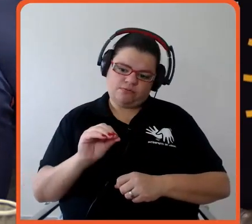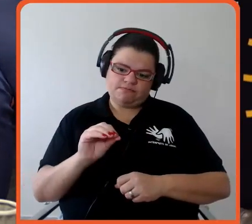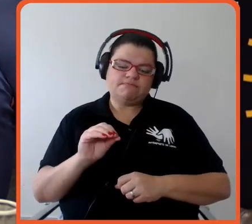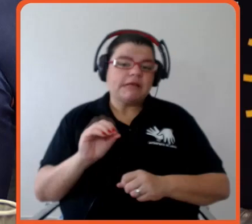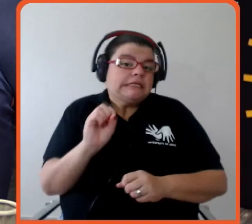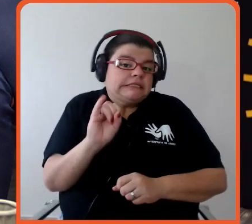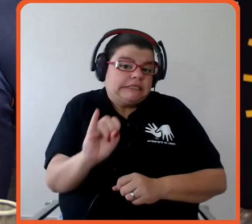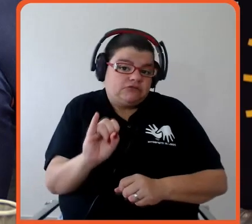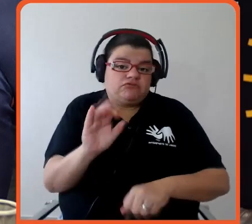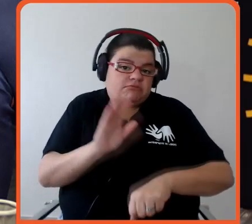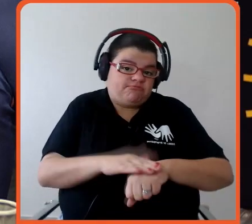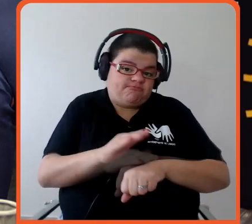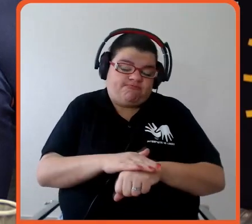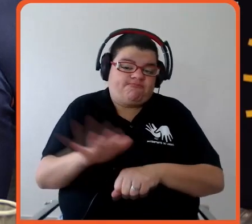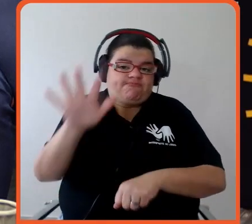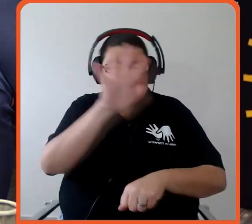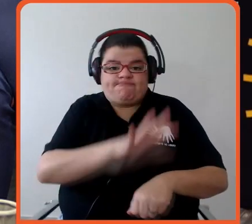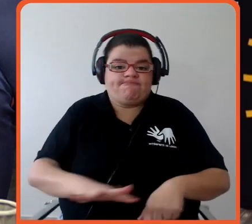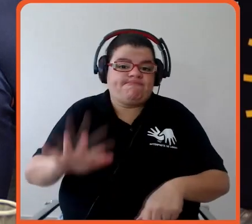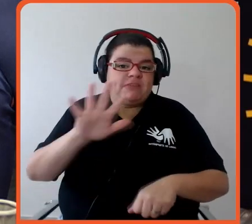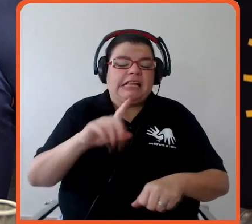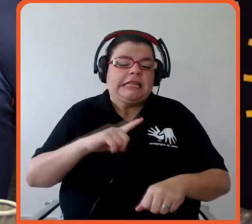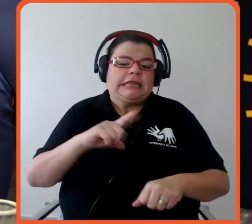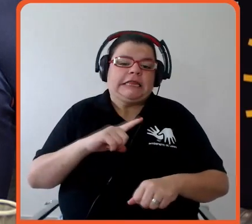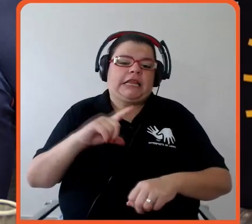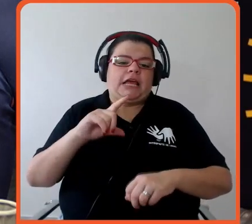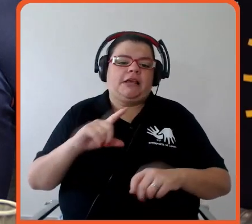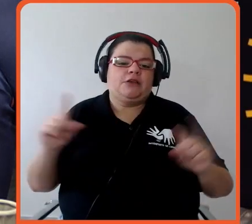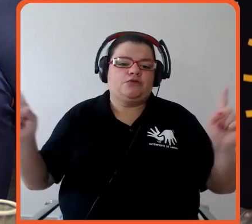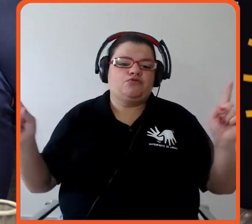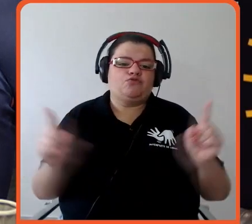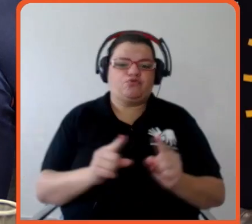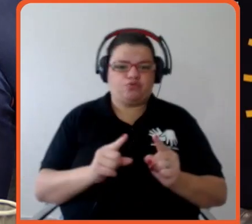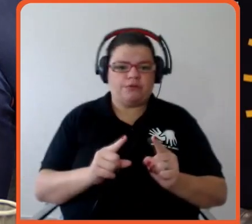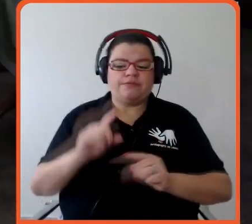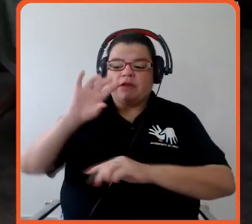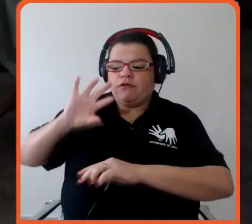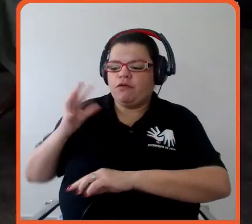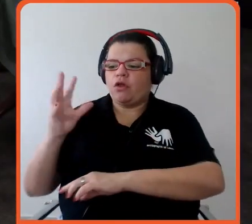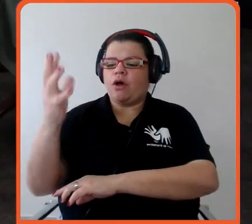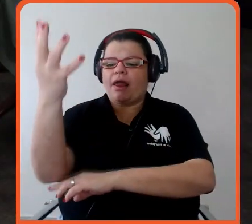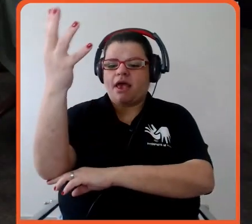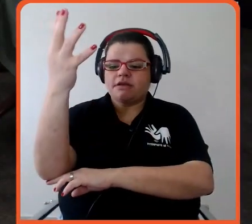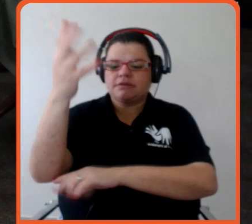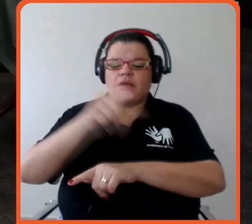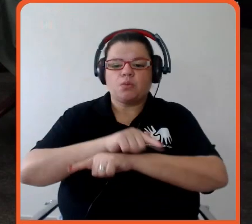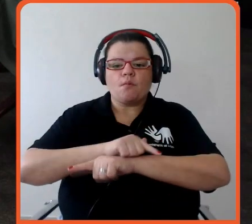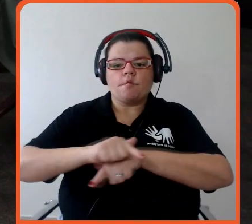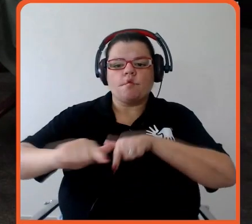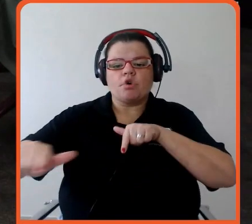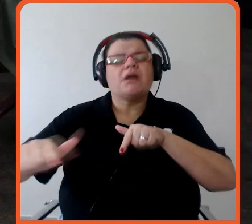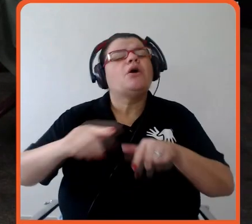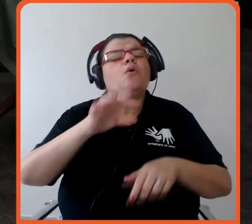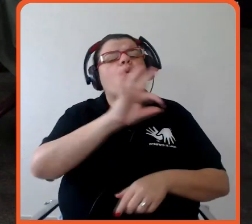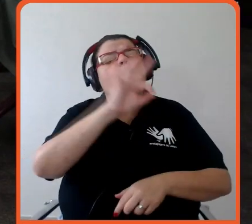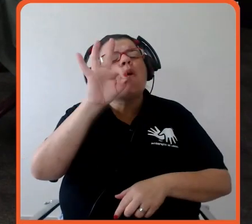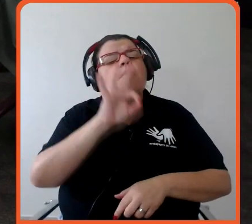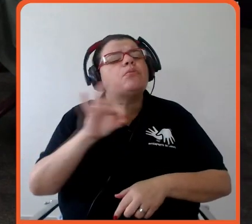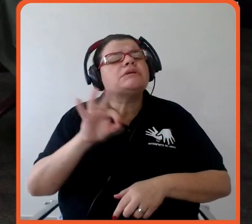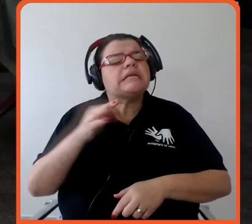haja uma diminuição na supressão de florestas. Qual a porcentagem, desculpa, a porcentagem do nosso metano